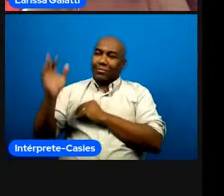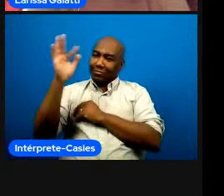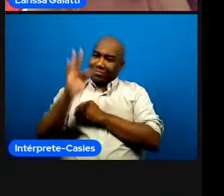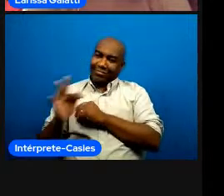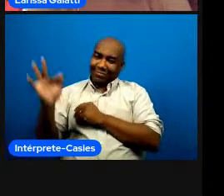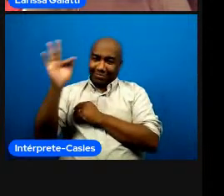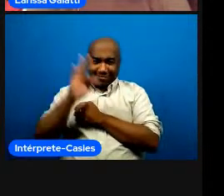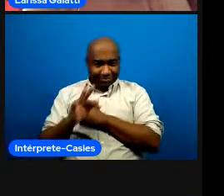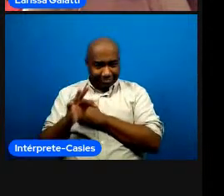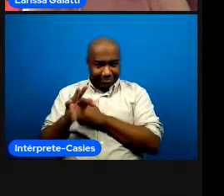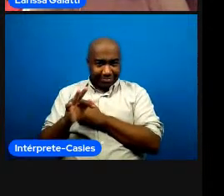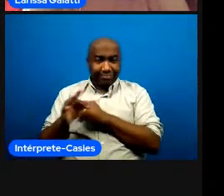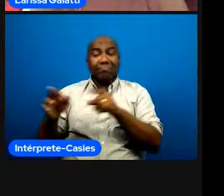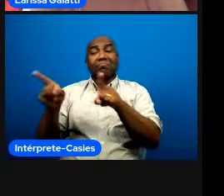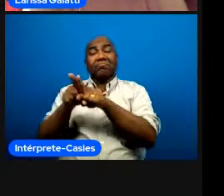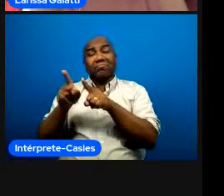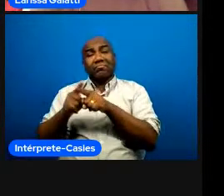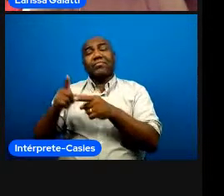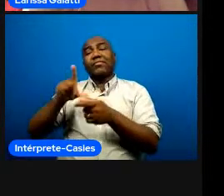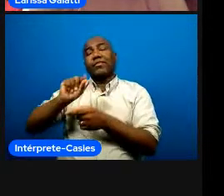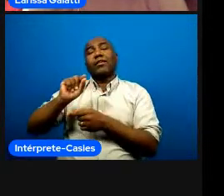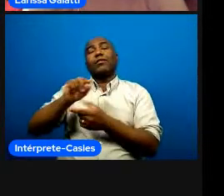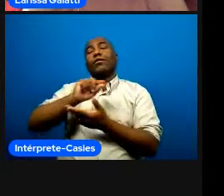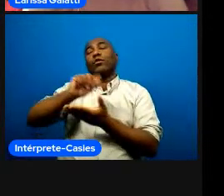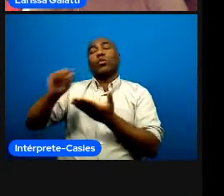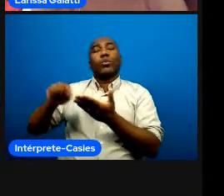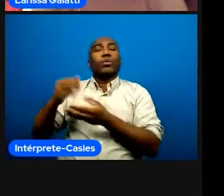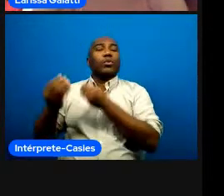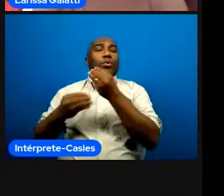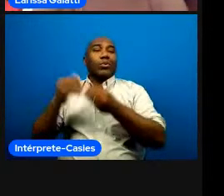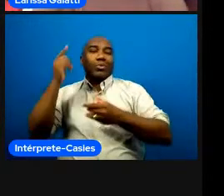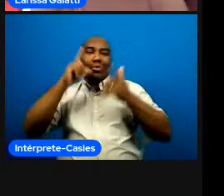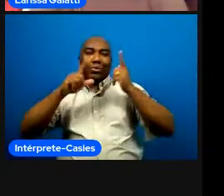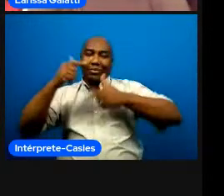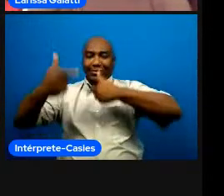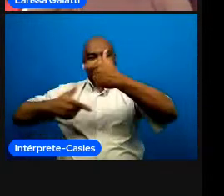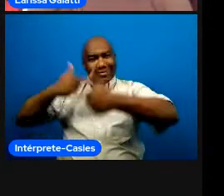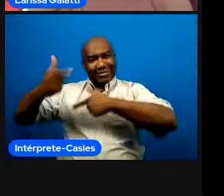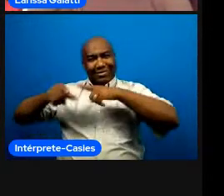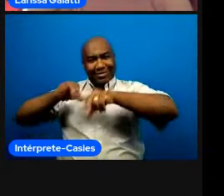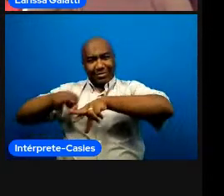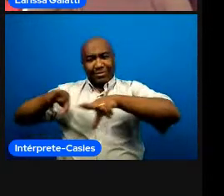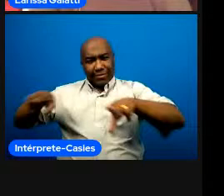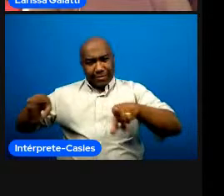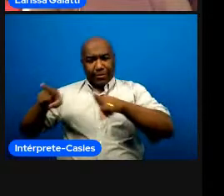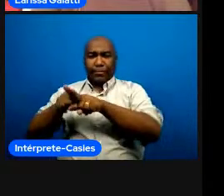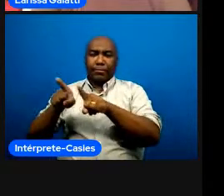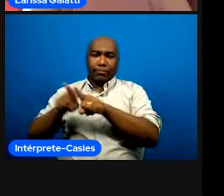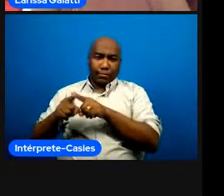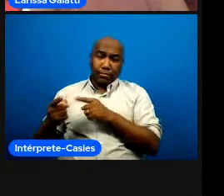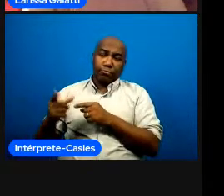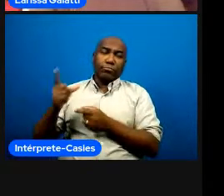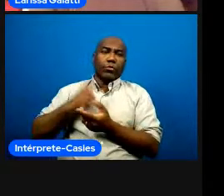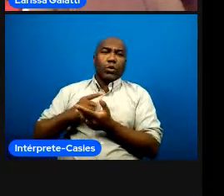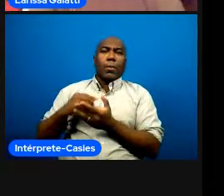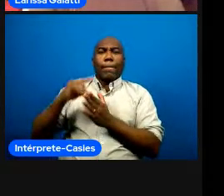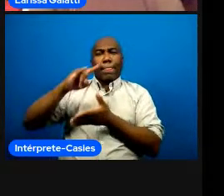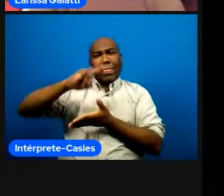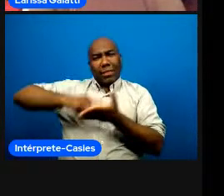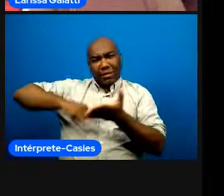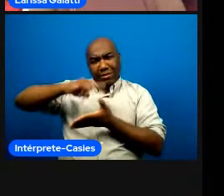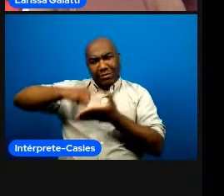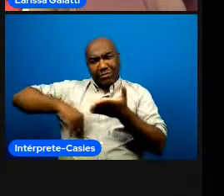queira pensar foi um ensaio em que a gente sugeriu isso a partir de documentos formativos e de